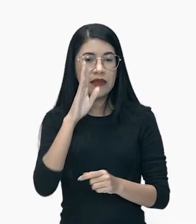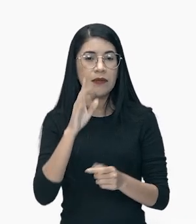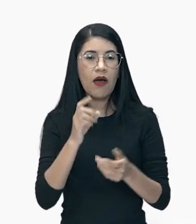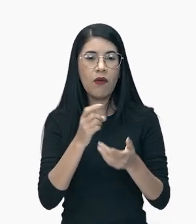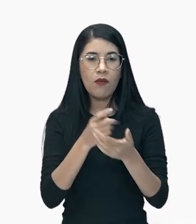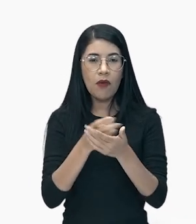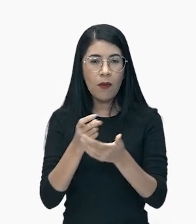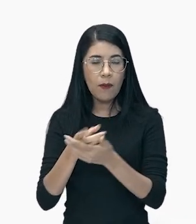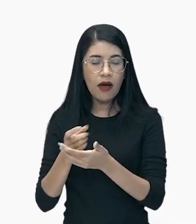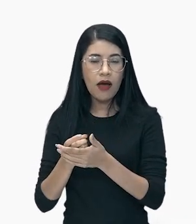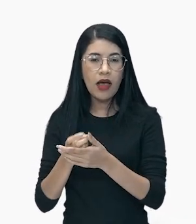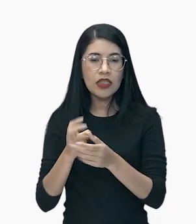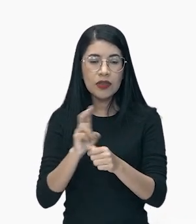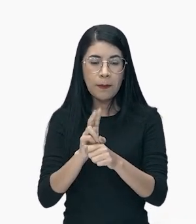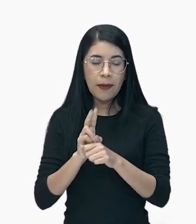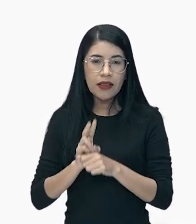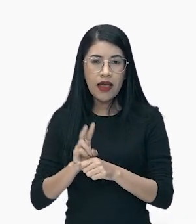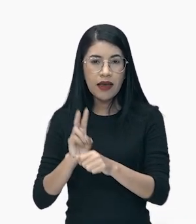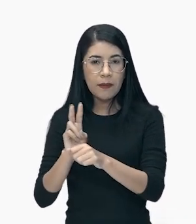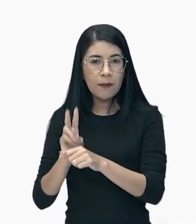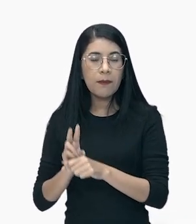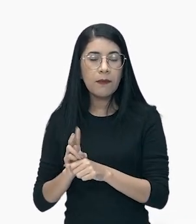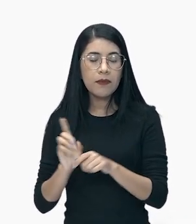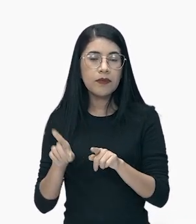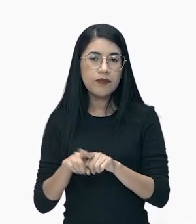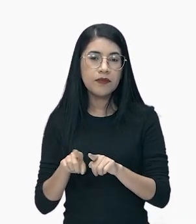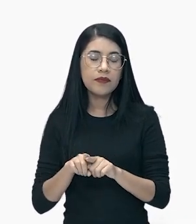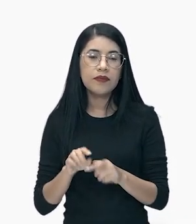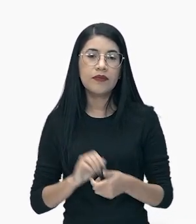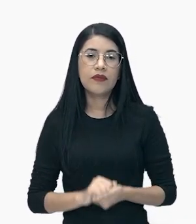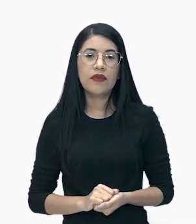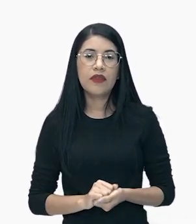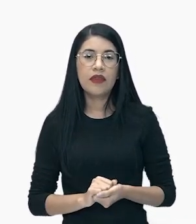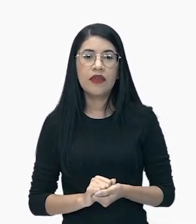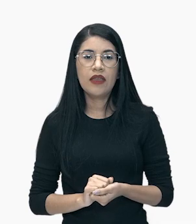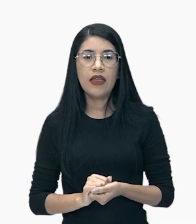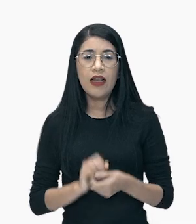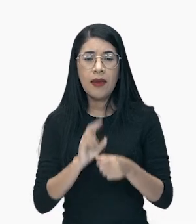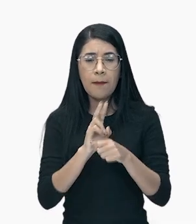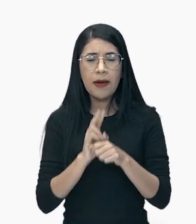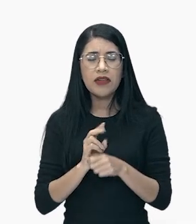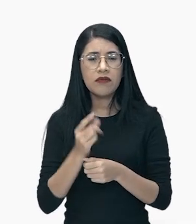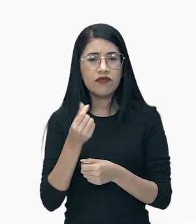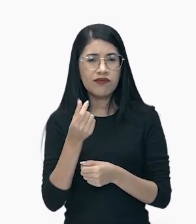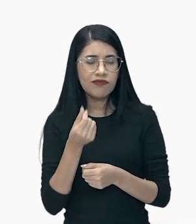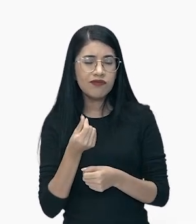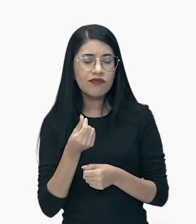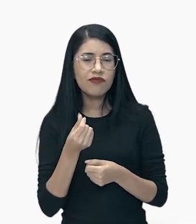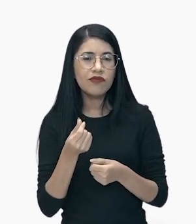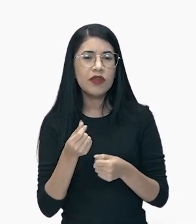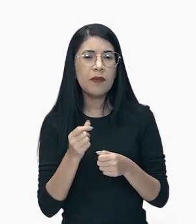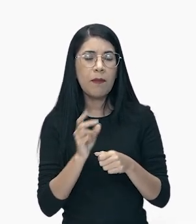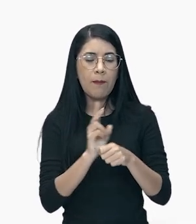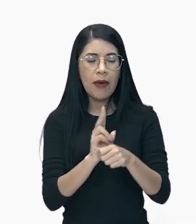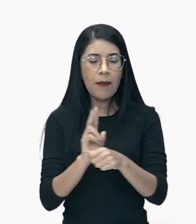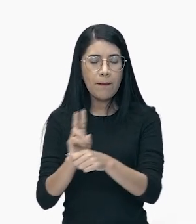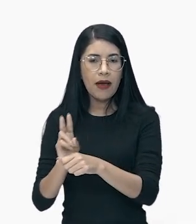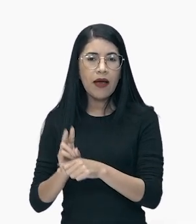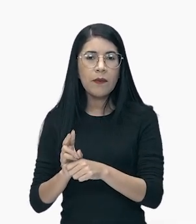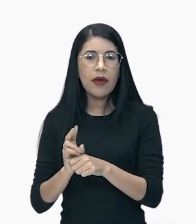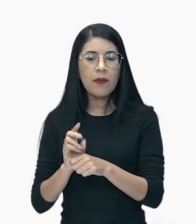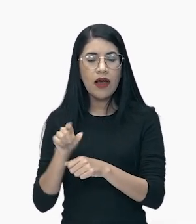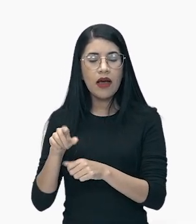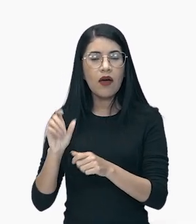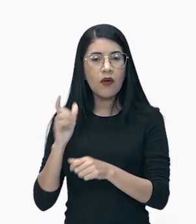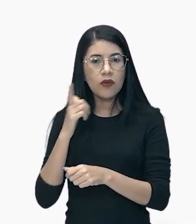fiador. Fiava o quê, professor? Emprestava dinheiro justamente para a reconstrução da economia daqueles